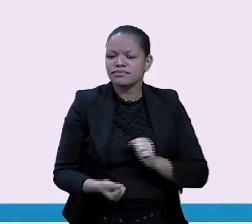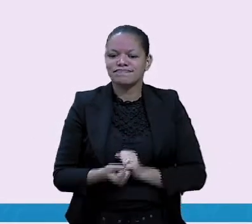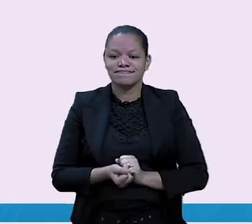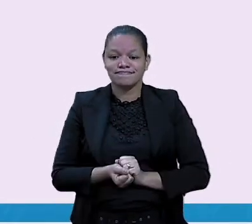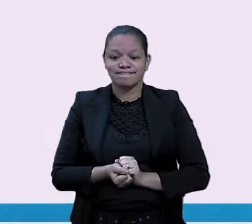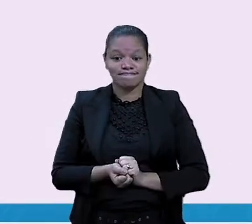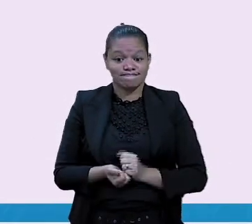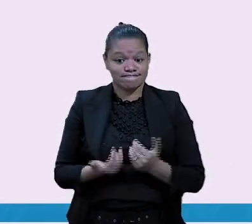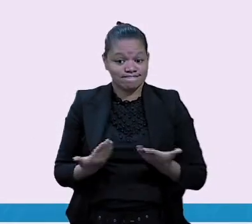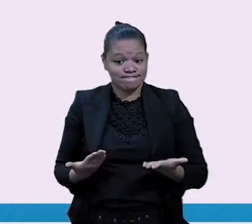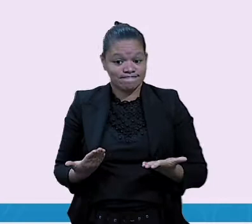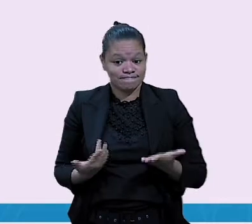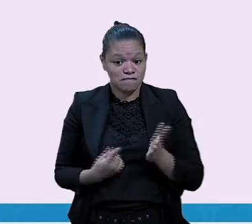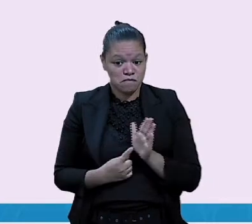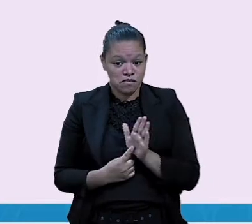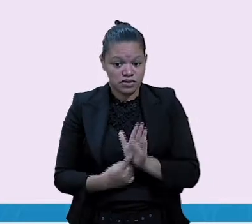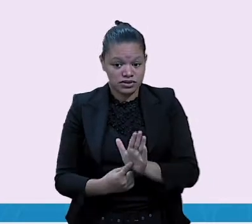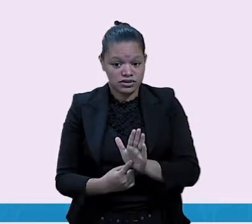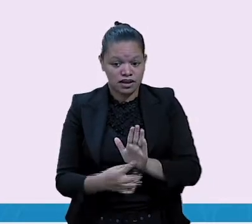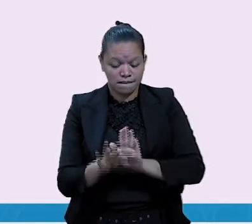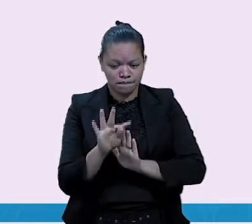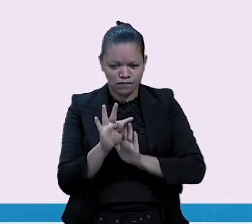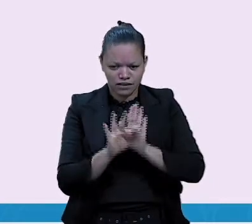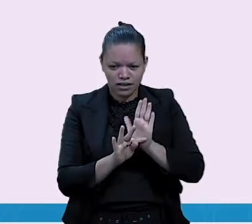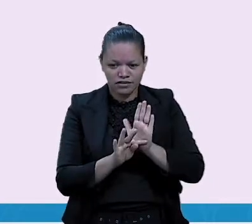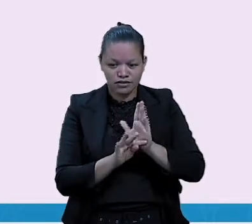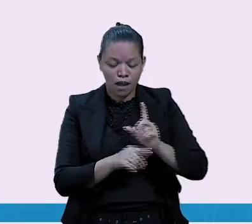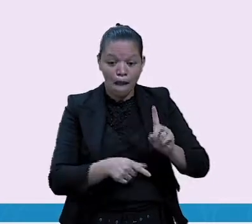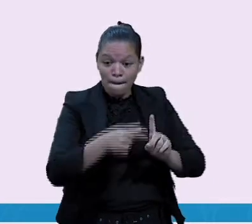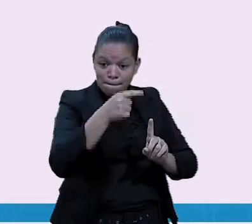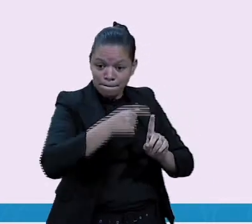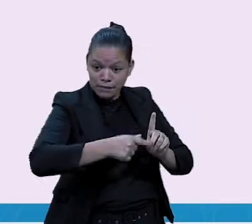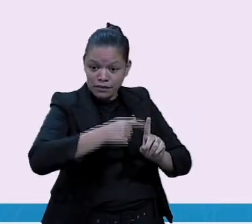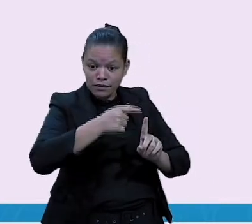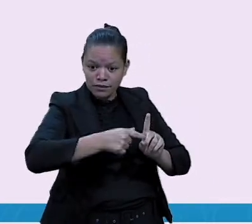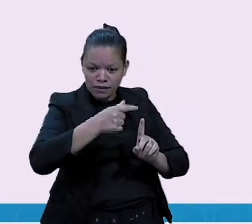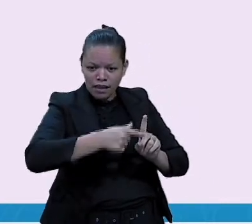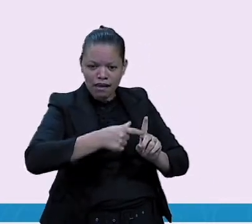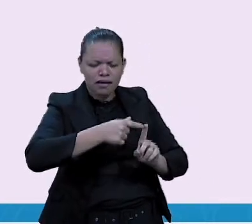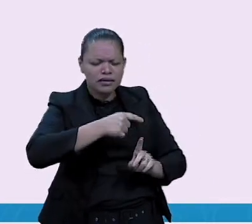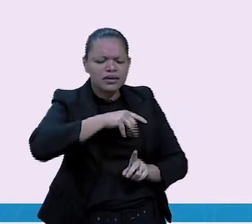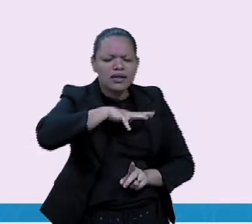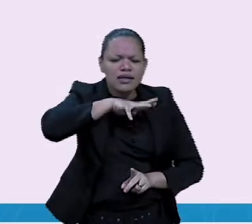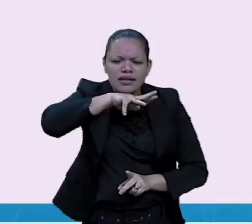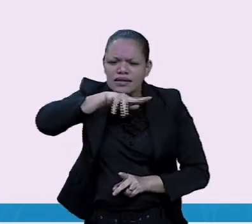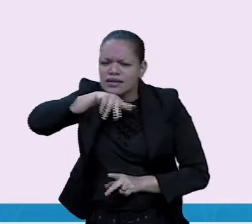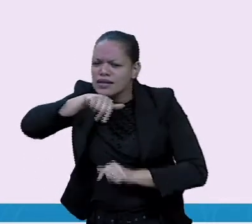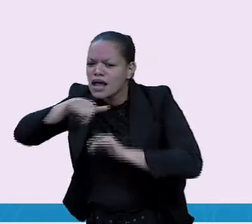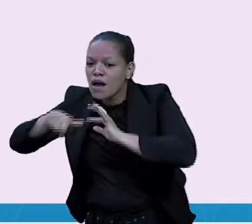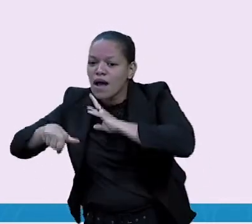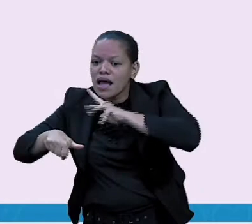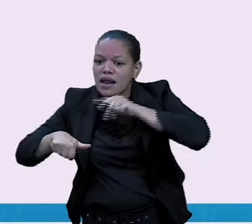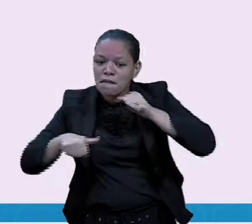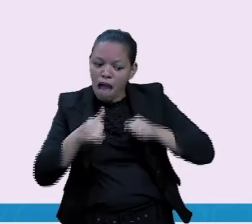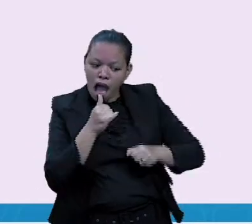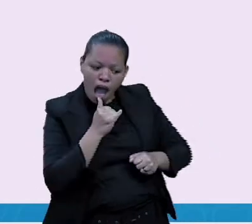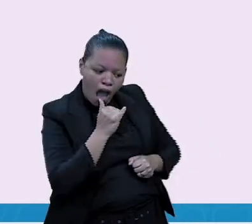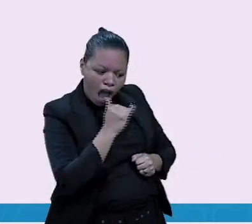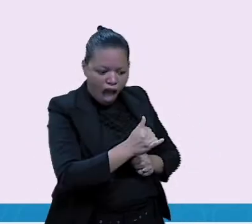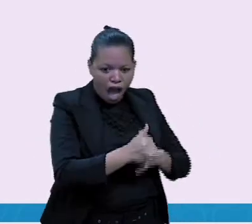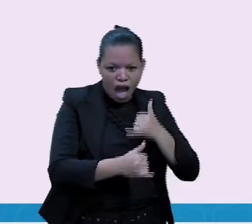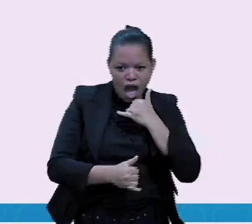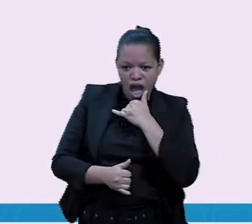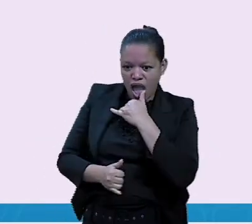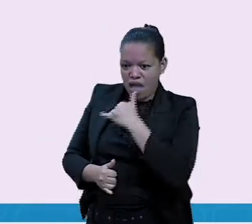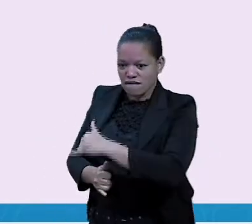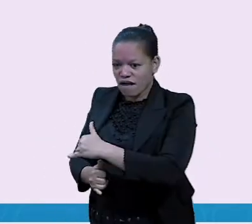aqui, ó. Porque os personagens são animais que falam e também o texto, ele traz